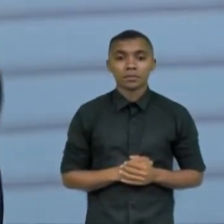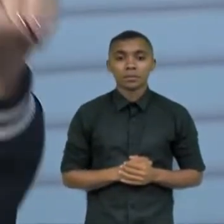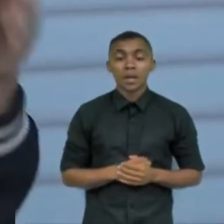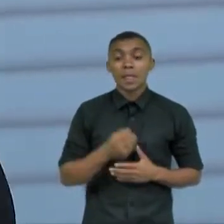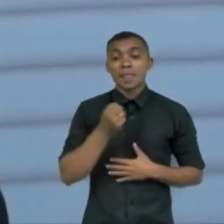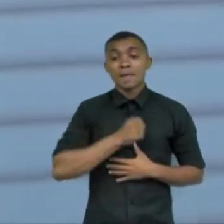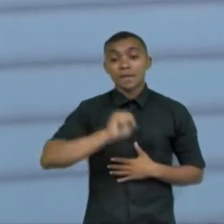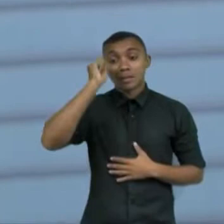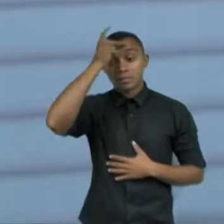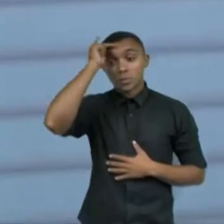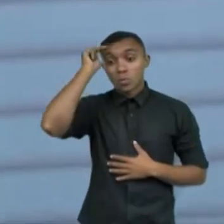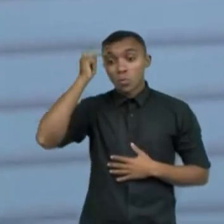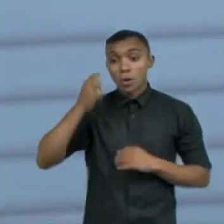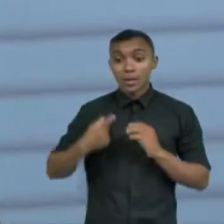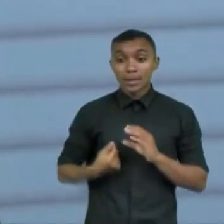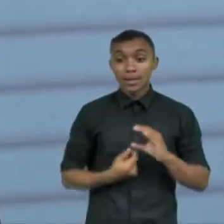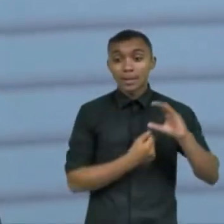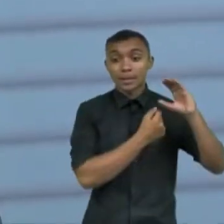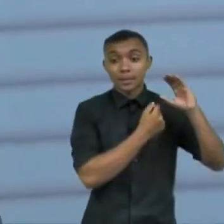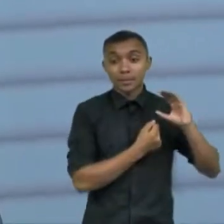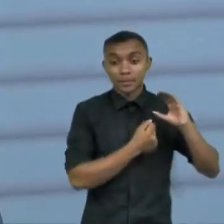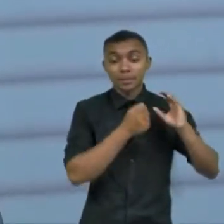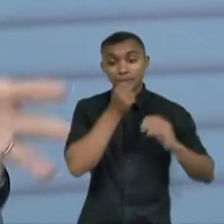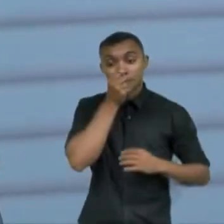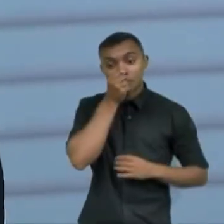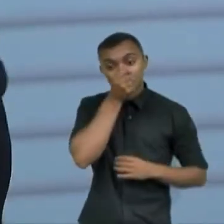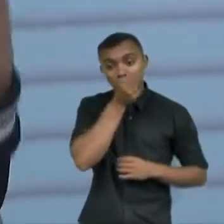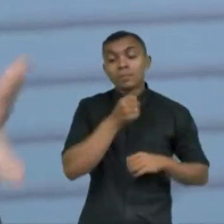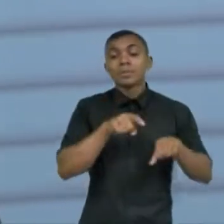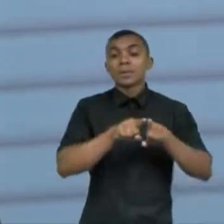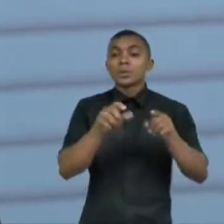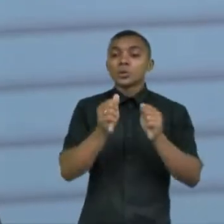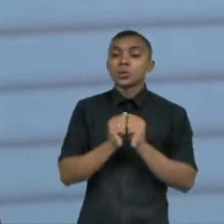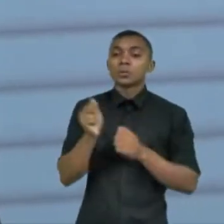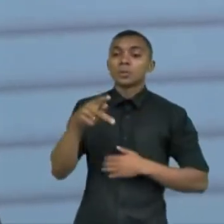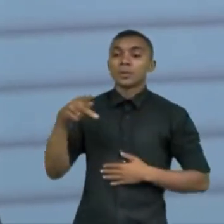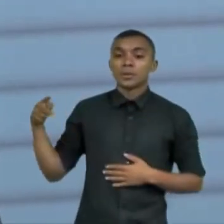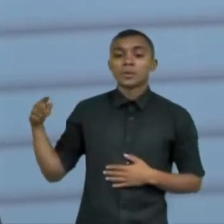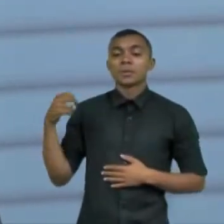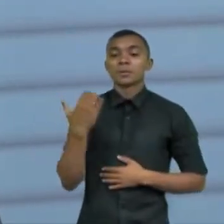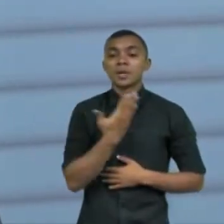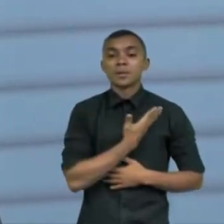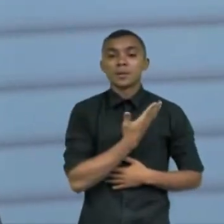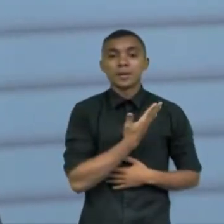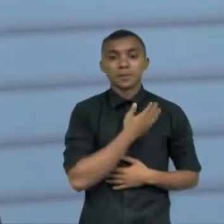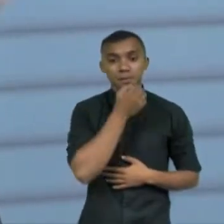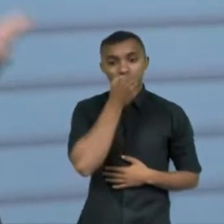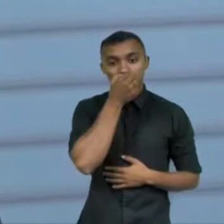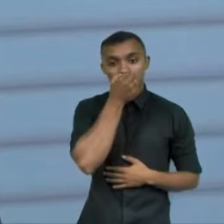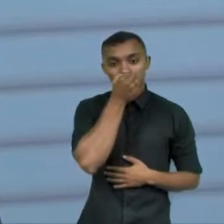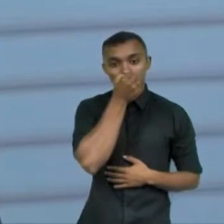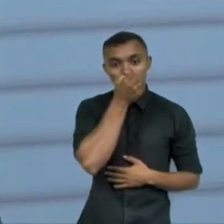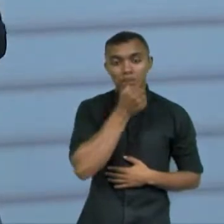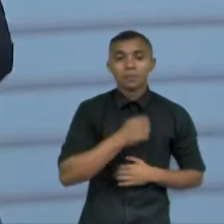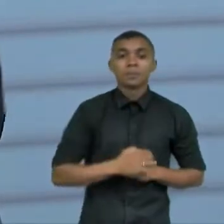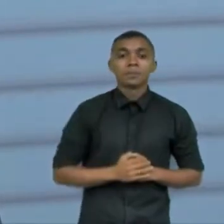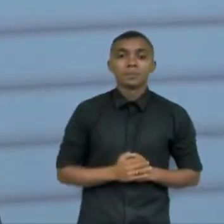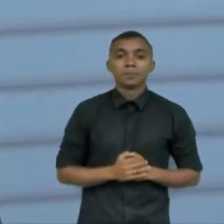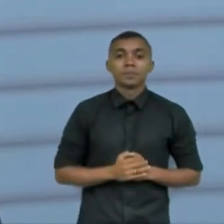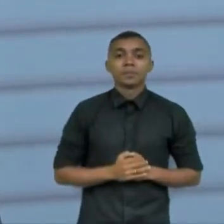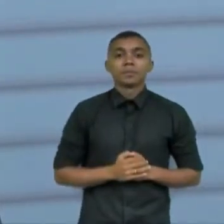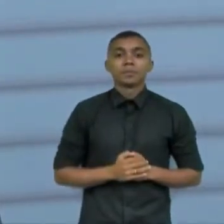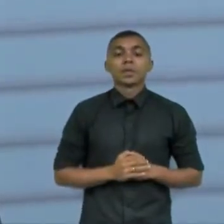com deficiência fosse plantada em quem estava próximo de mim os meus professores meus colegas e todos os artigos que eu